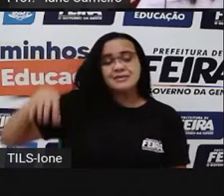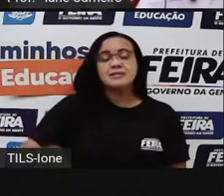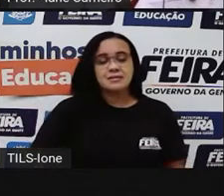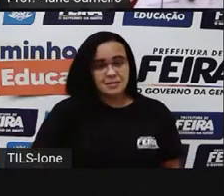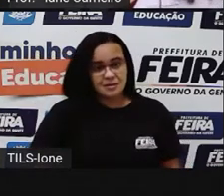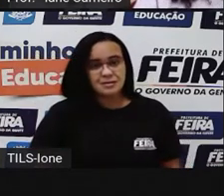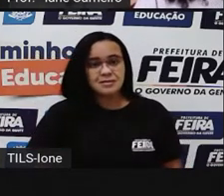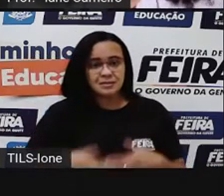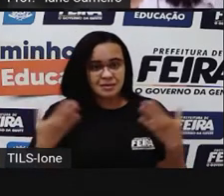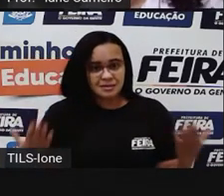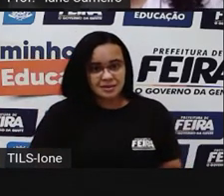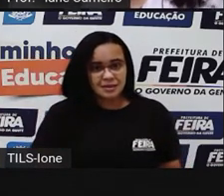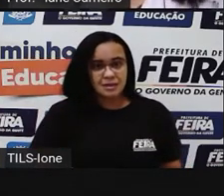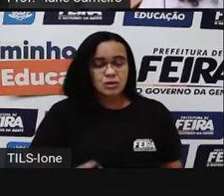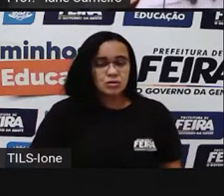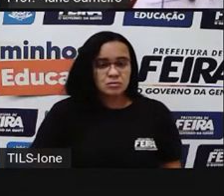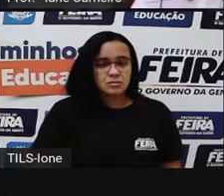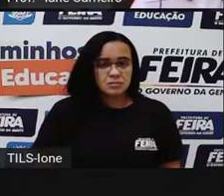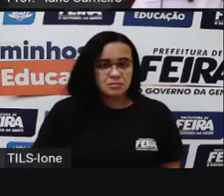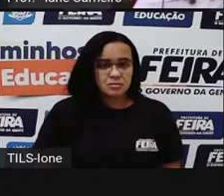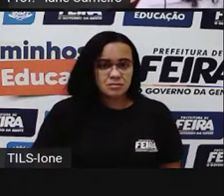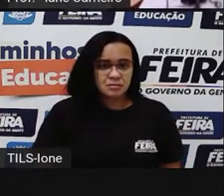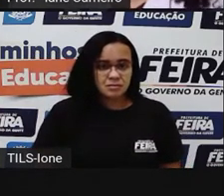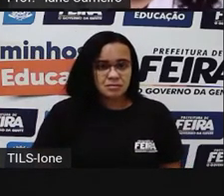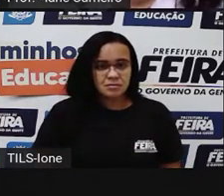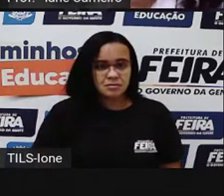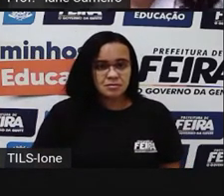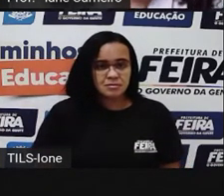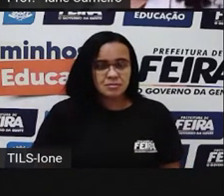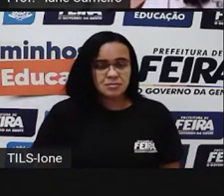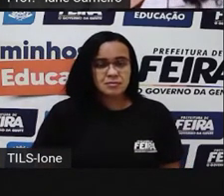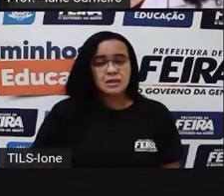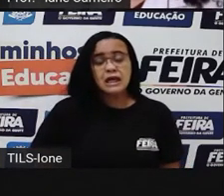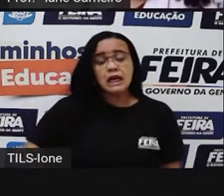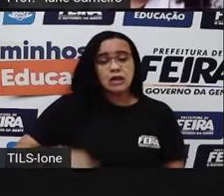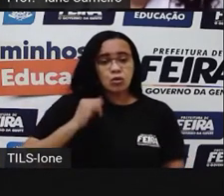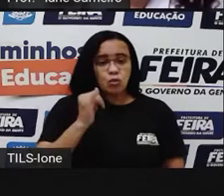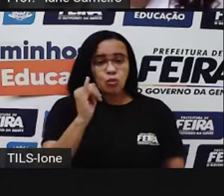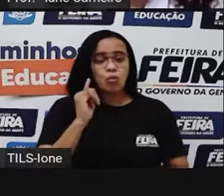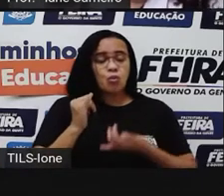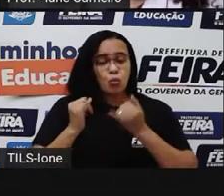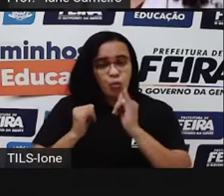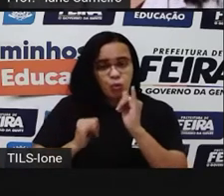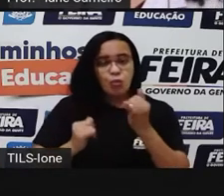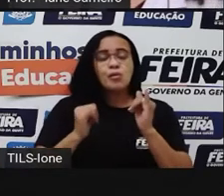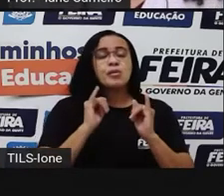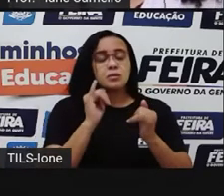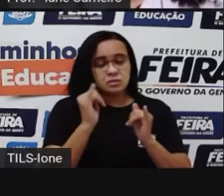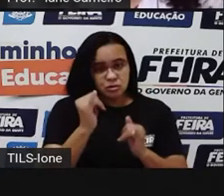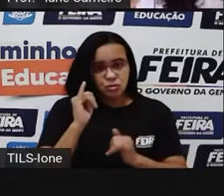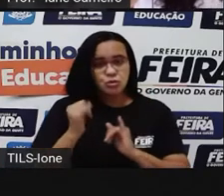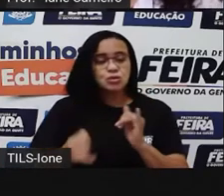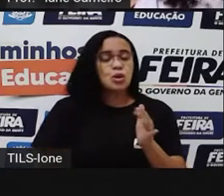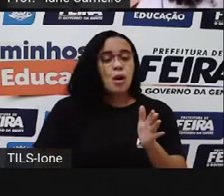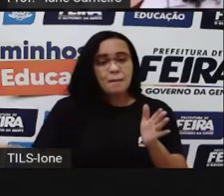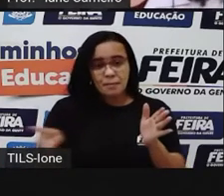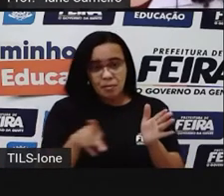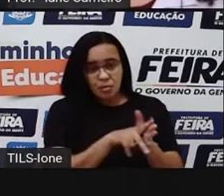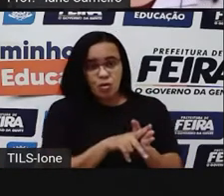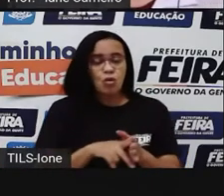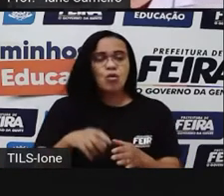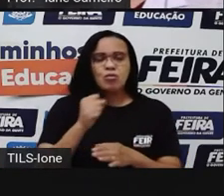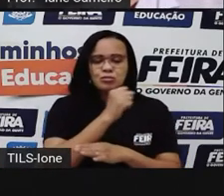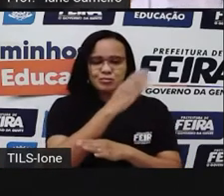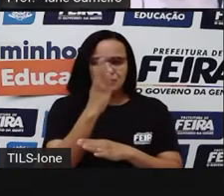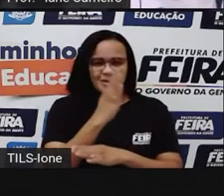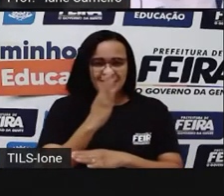nas aulas anteriores de linguagens, a gente falou dos contos, contos clássicos, contos tradicionais. E